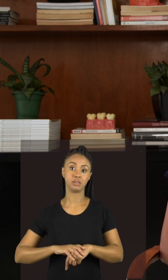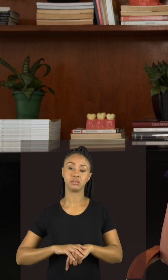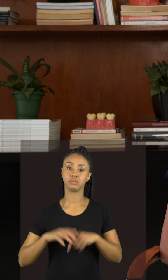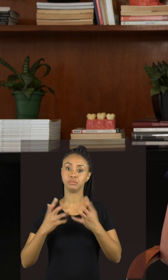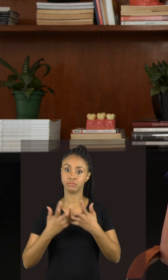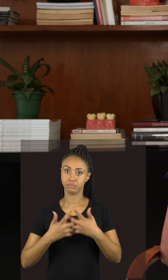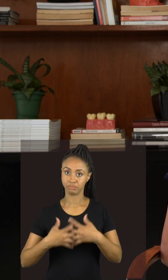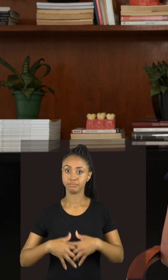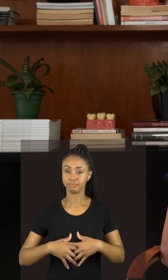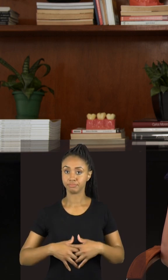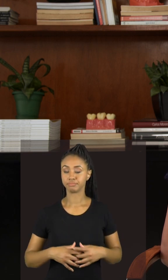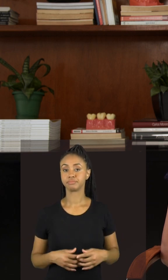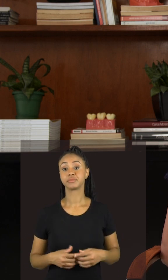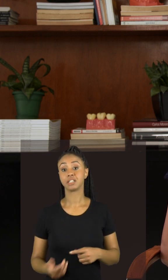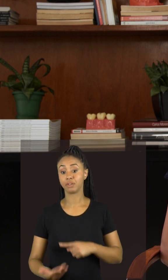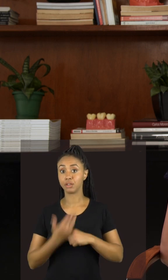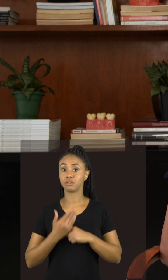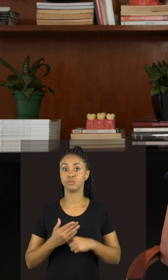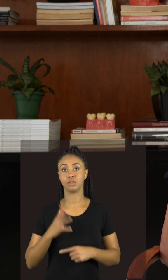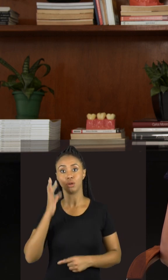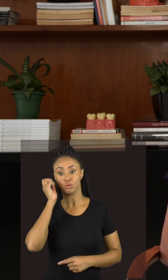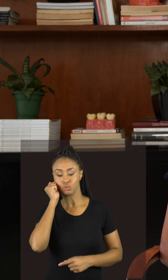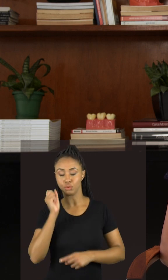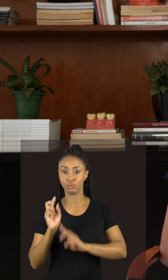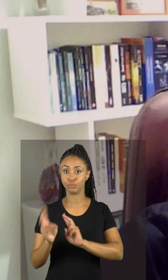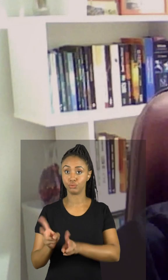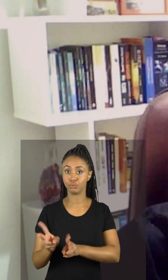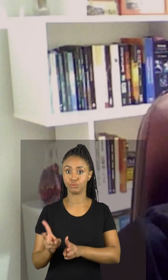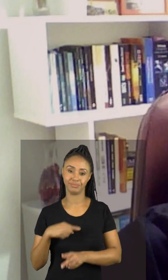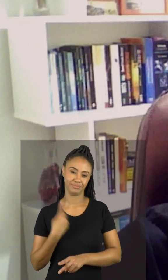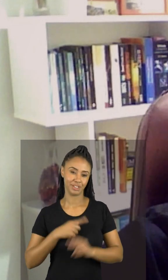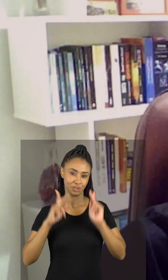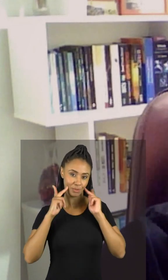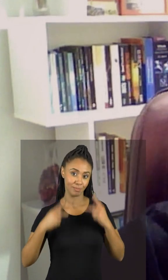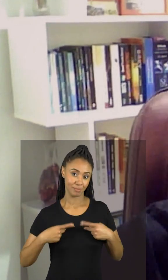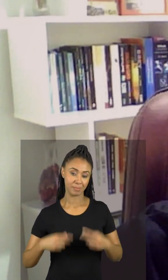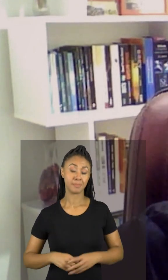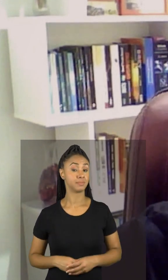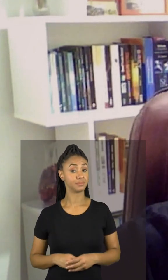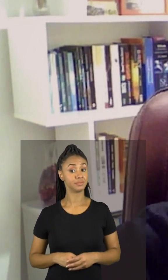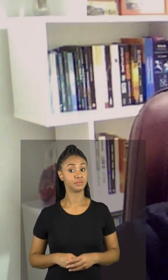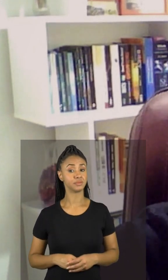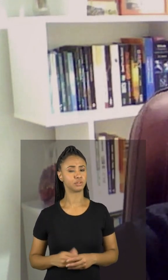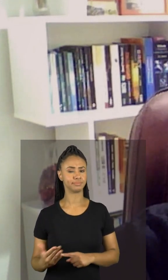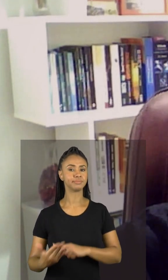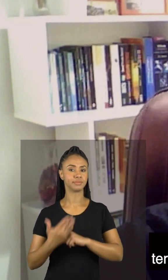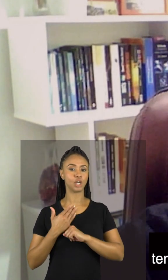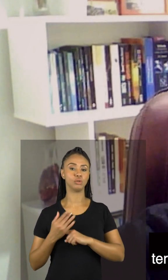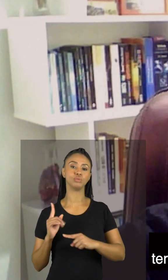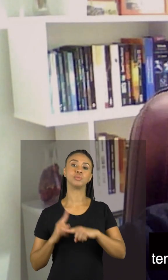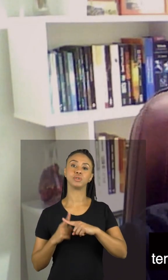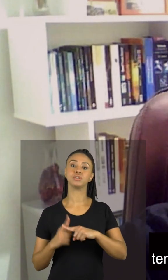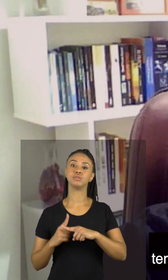início e a manutenção do sono em seres humanos tá bom então isso traz bastante benefícios